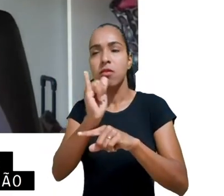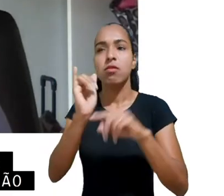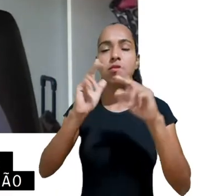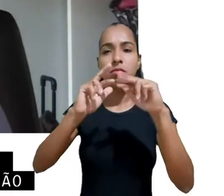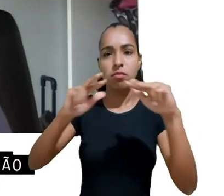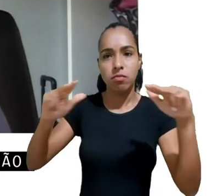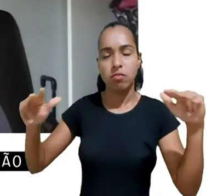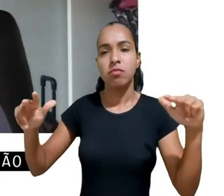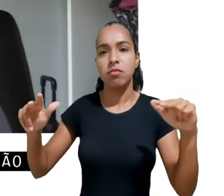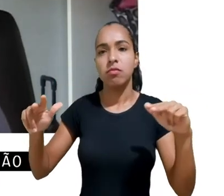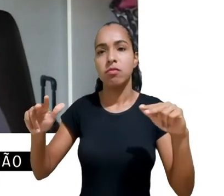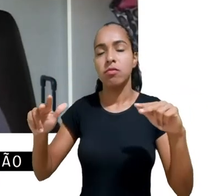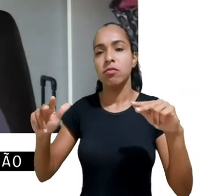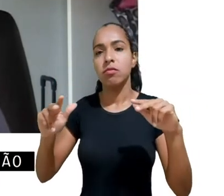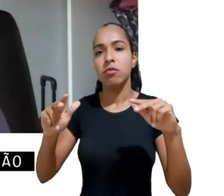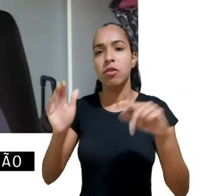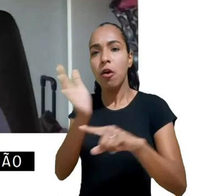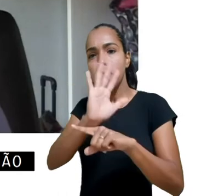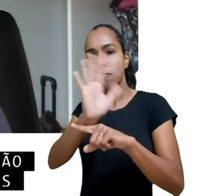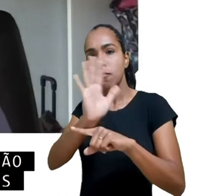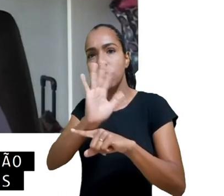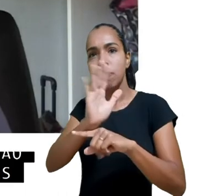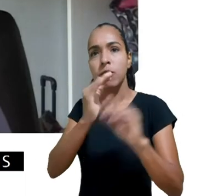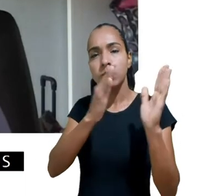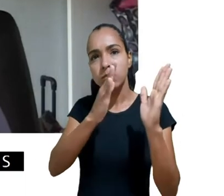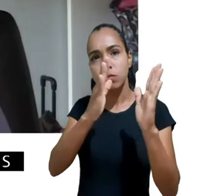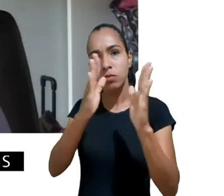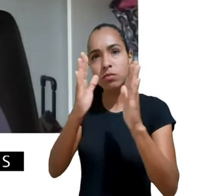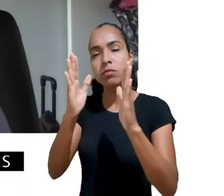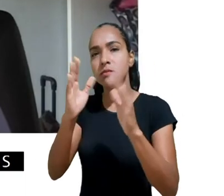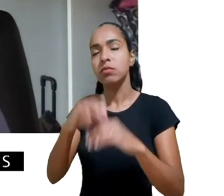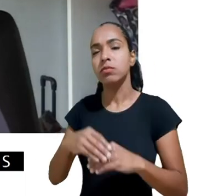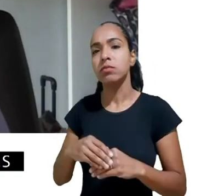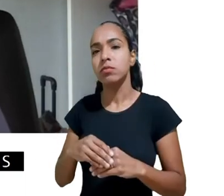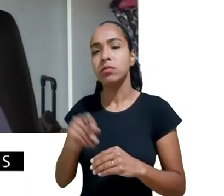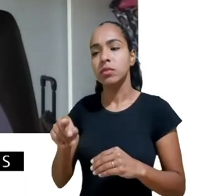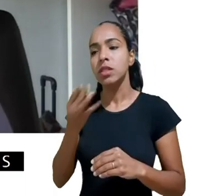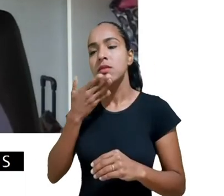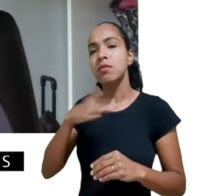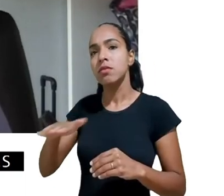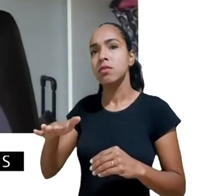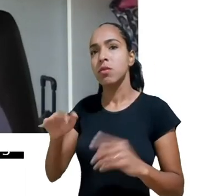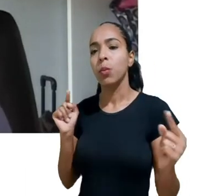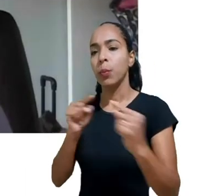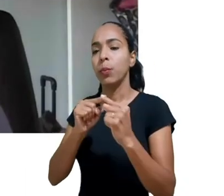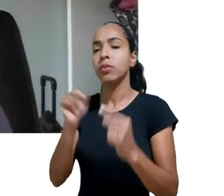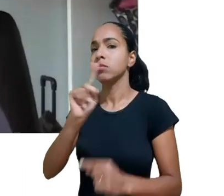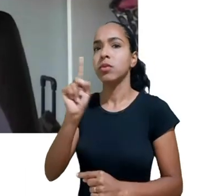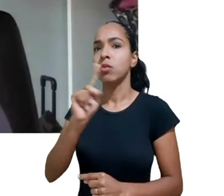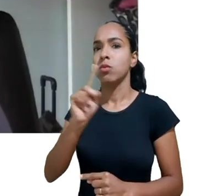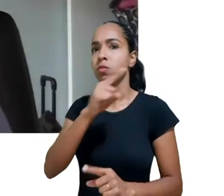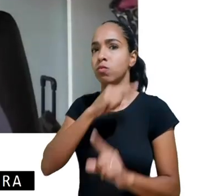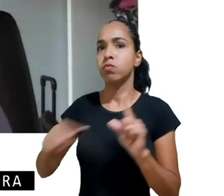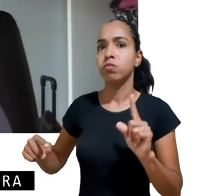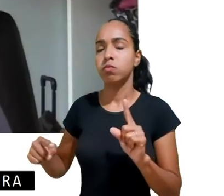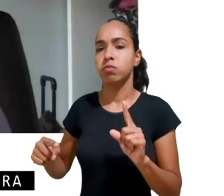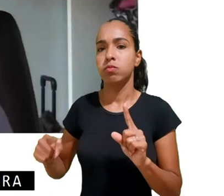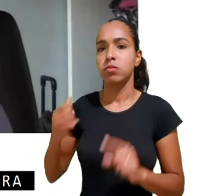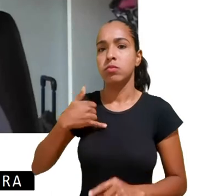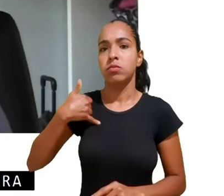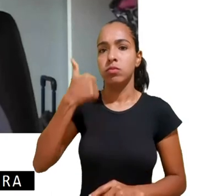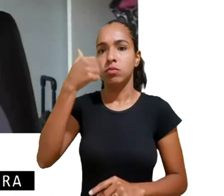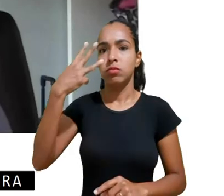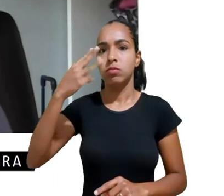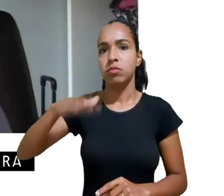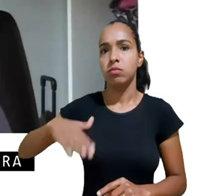seriam classificados como impróprios para menores de 13 anos sendo exibidos por exemplo para crianças com 13